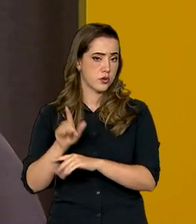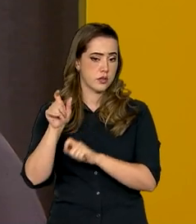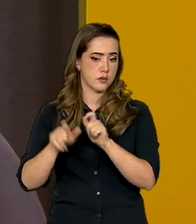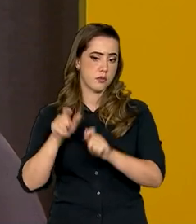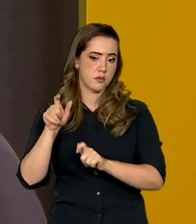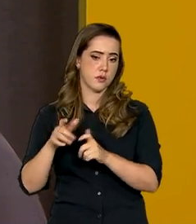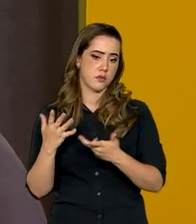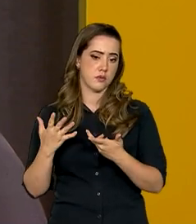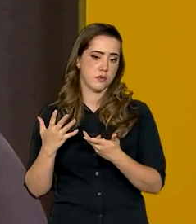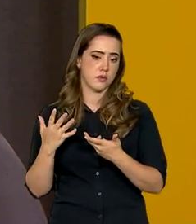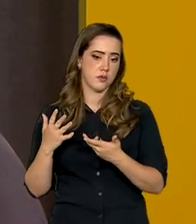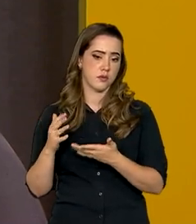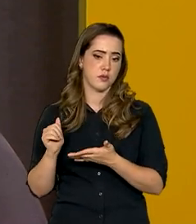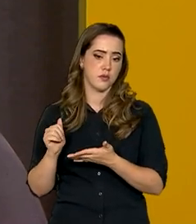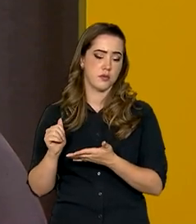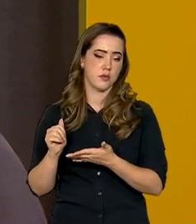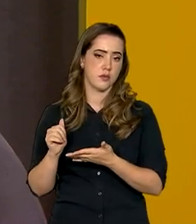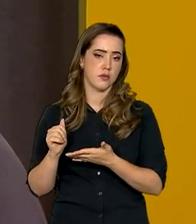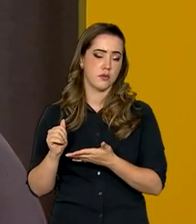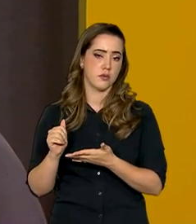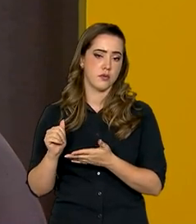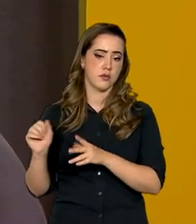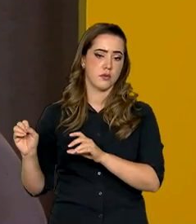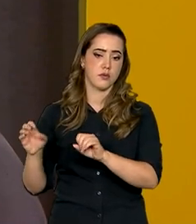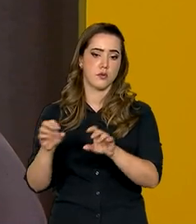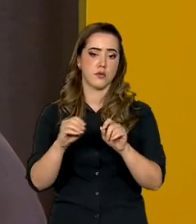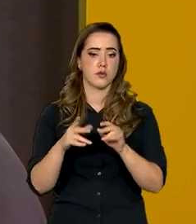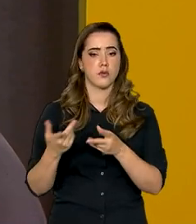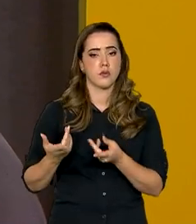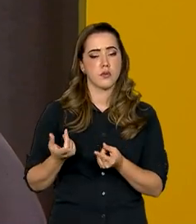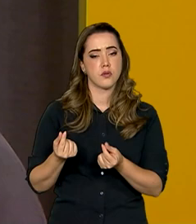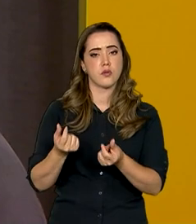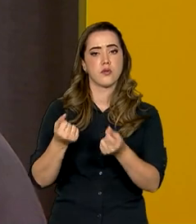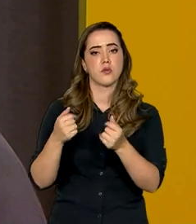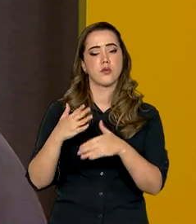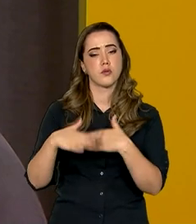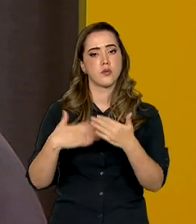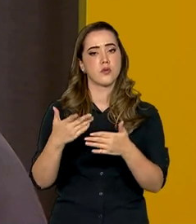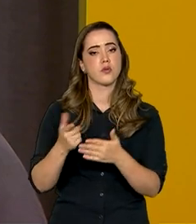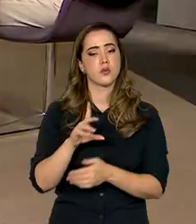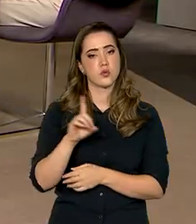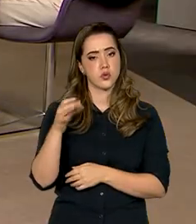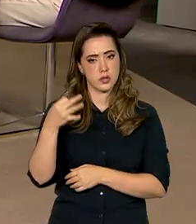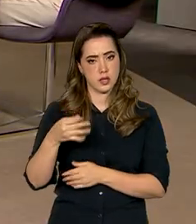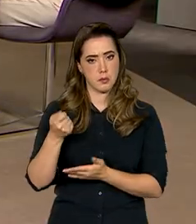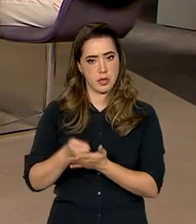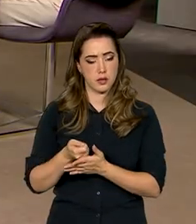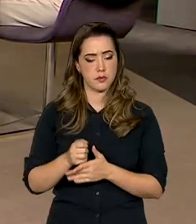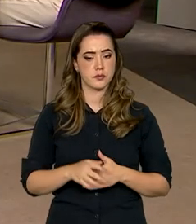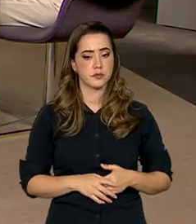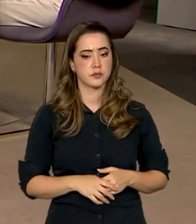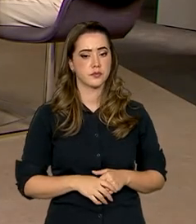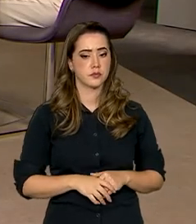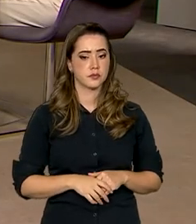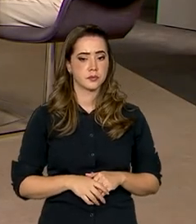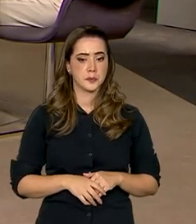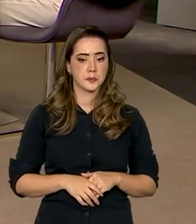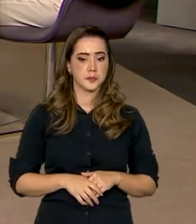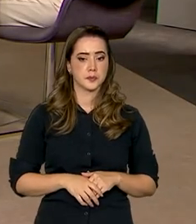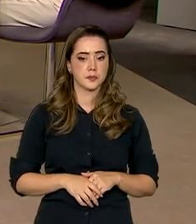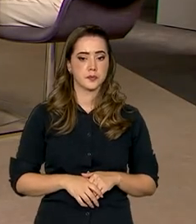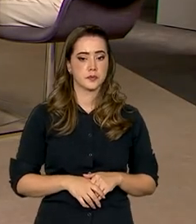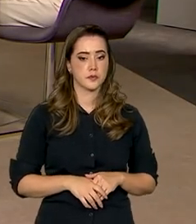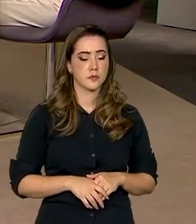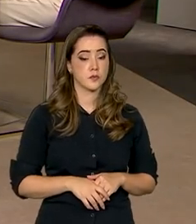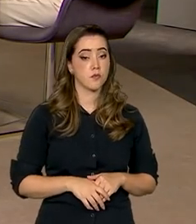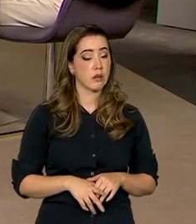pessoas a educarem suas contas, a manter as contas em dia? Olha, além das questões das